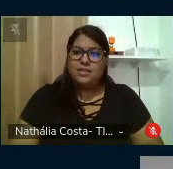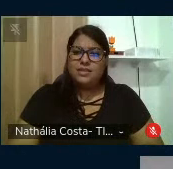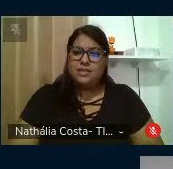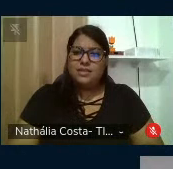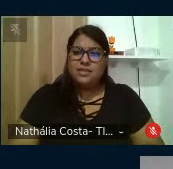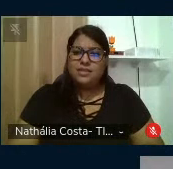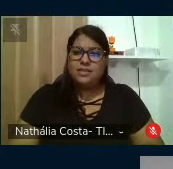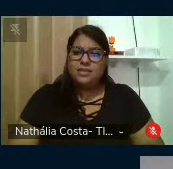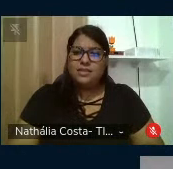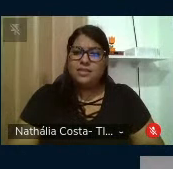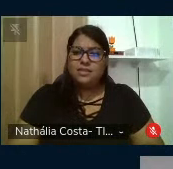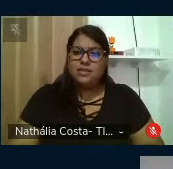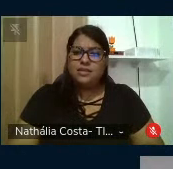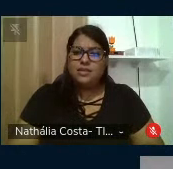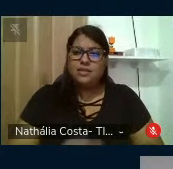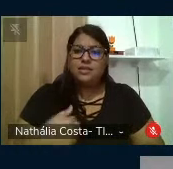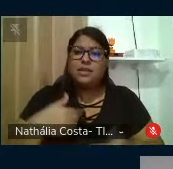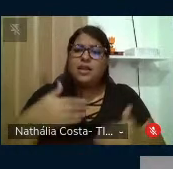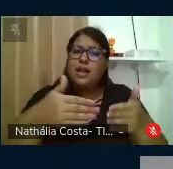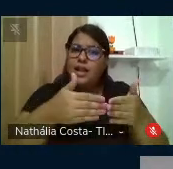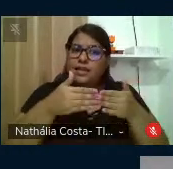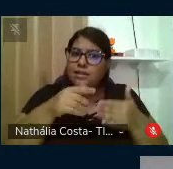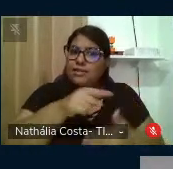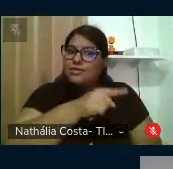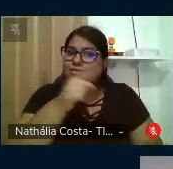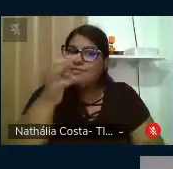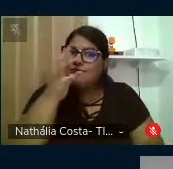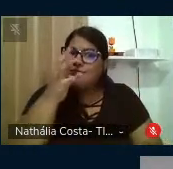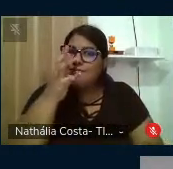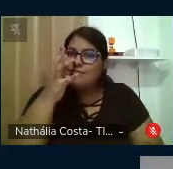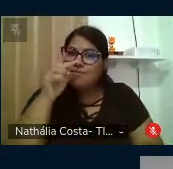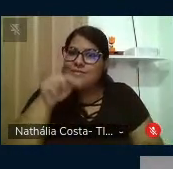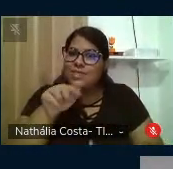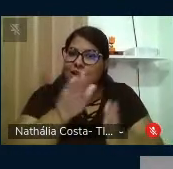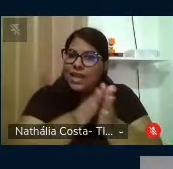ventilador e vocês só ficam admirando o livro aí.